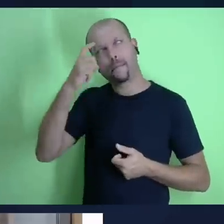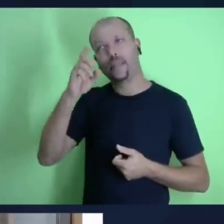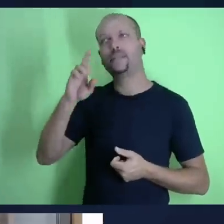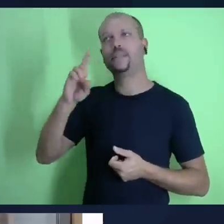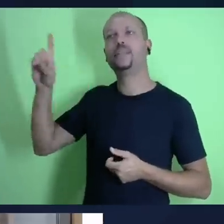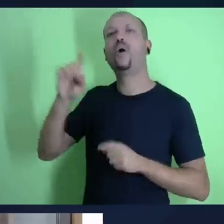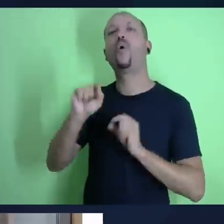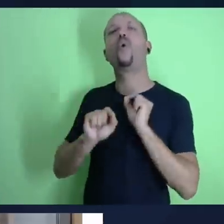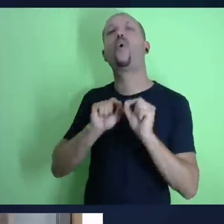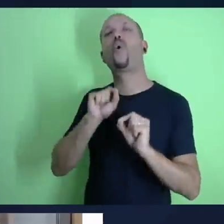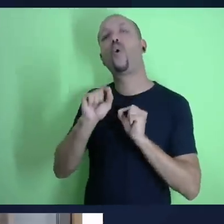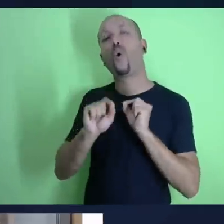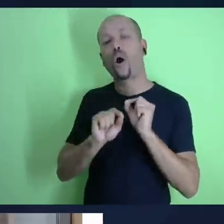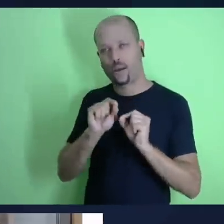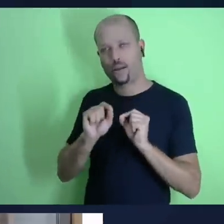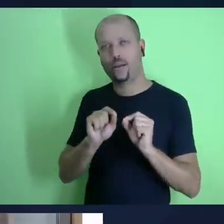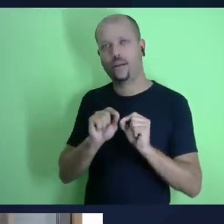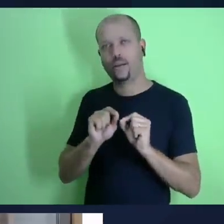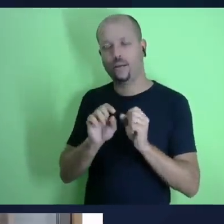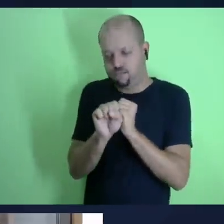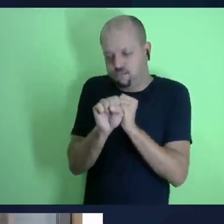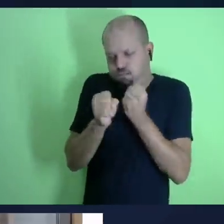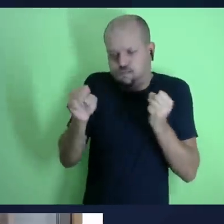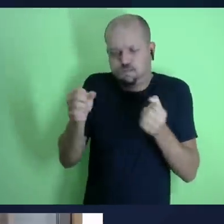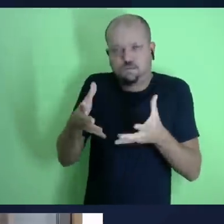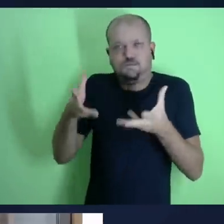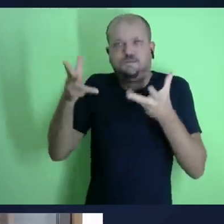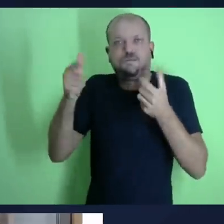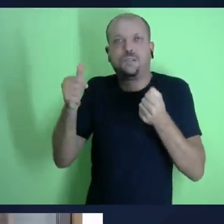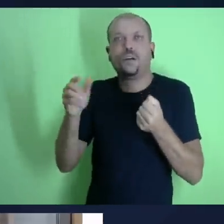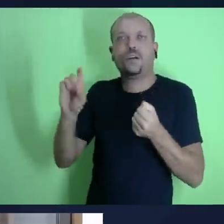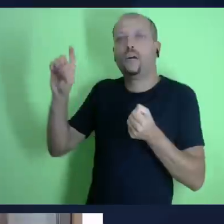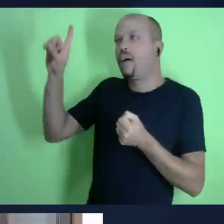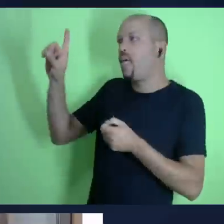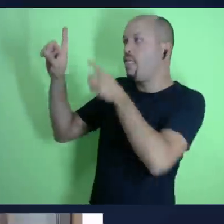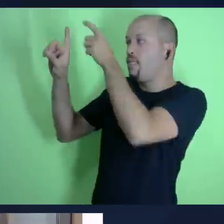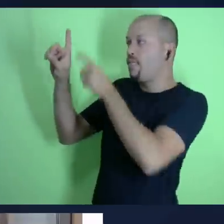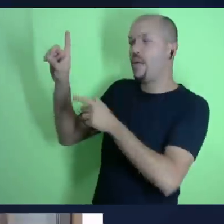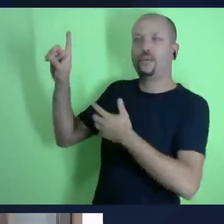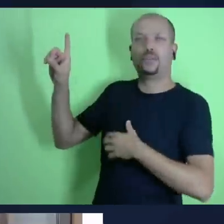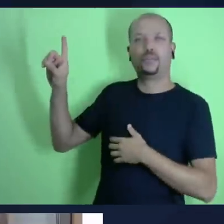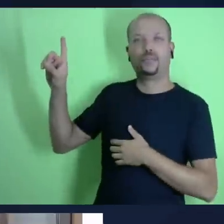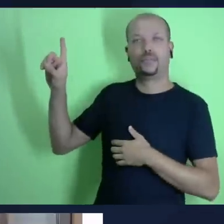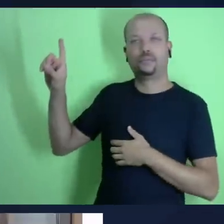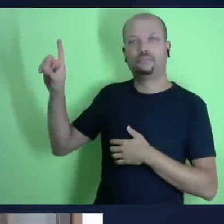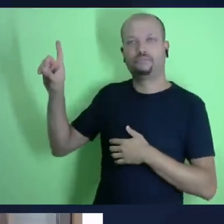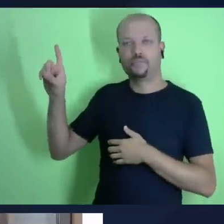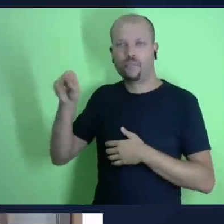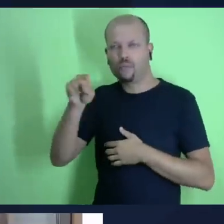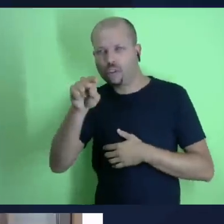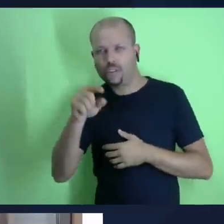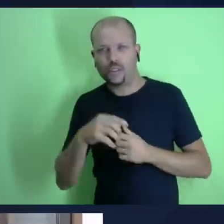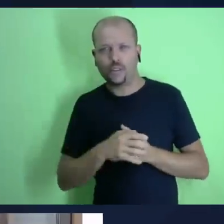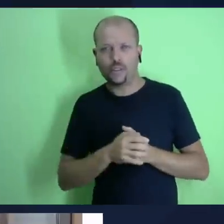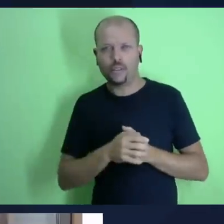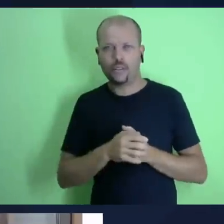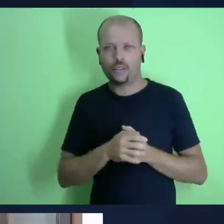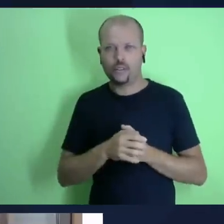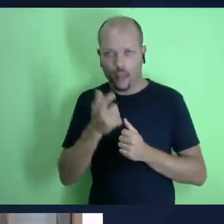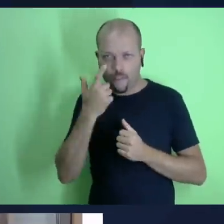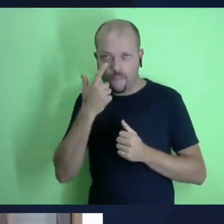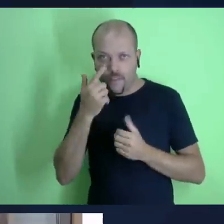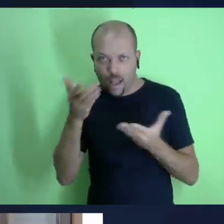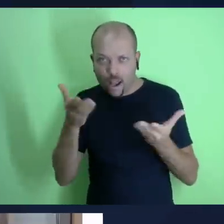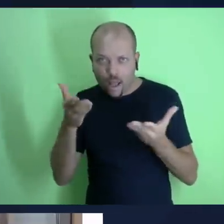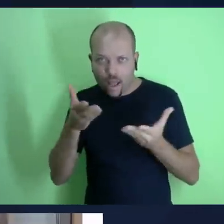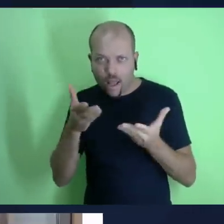acompanhando nos assistindo pode ser que essa palavra pai não remeta a alguma coisa boa né porque não teve